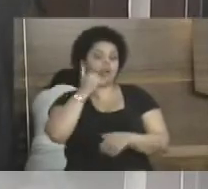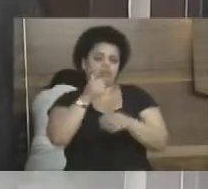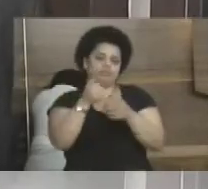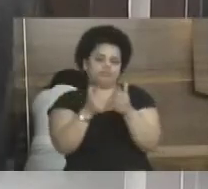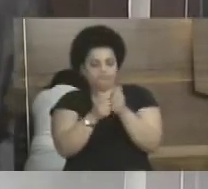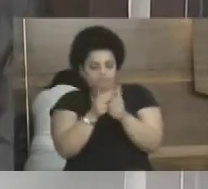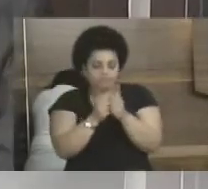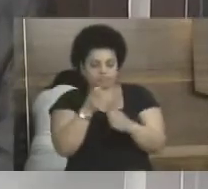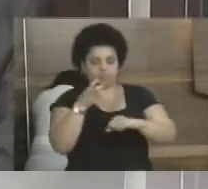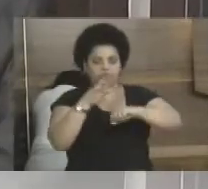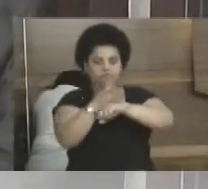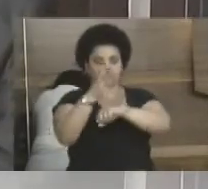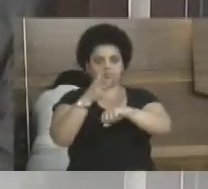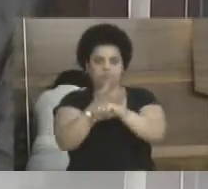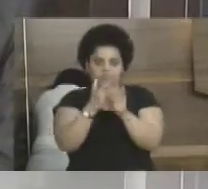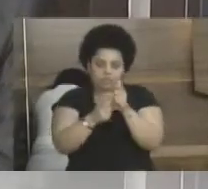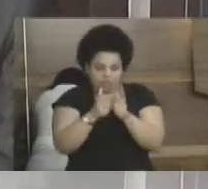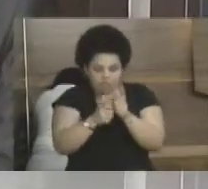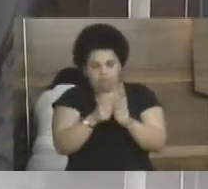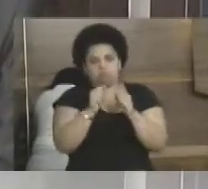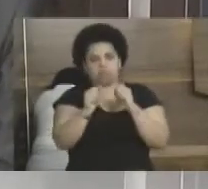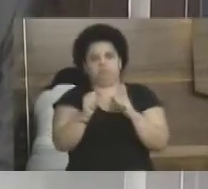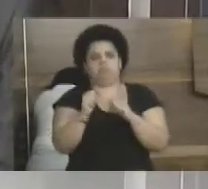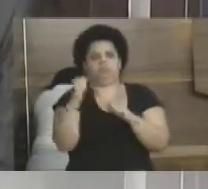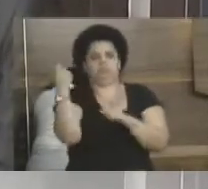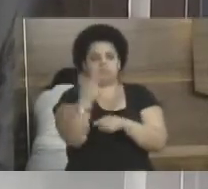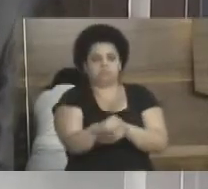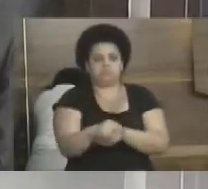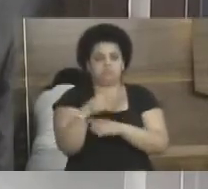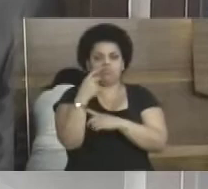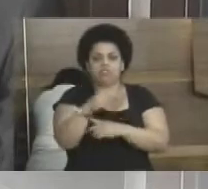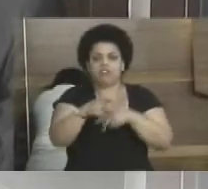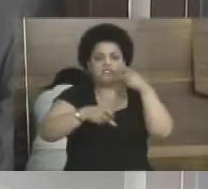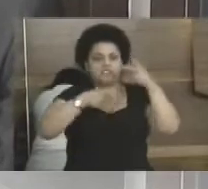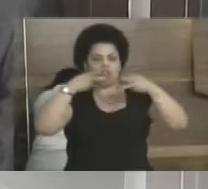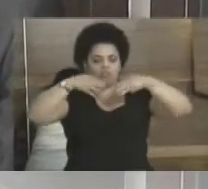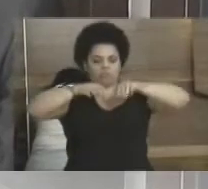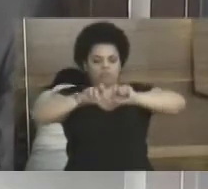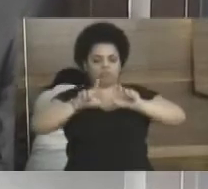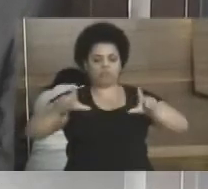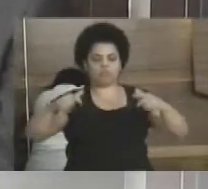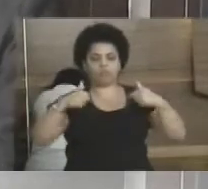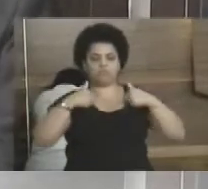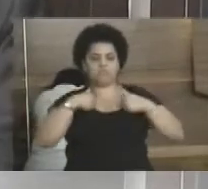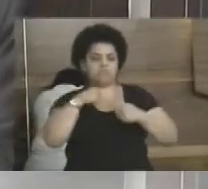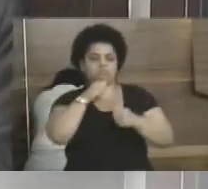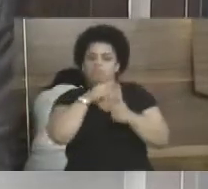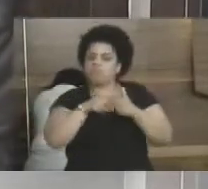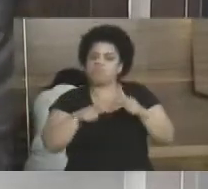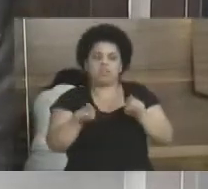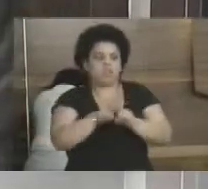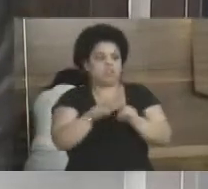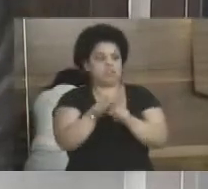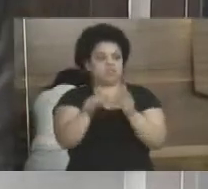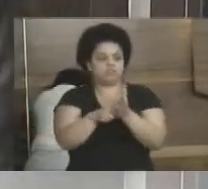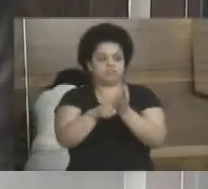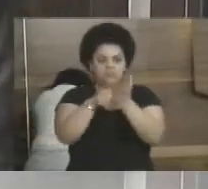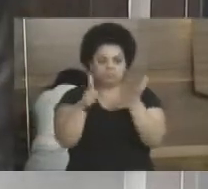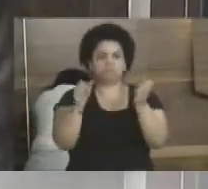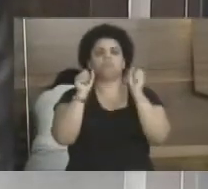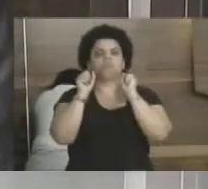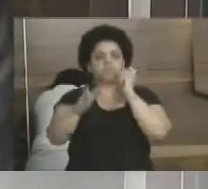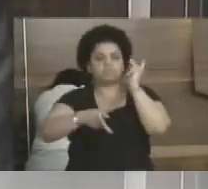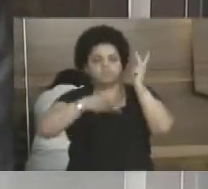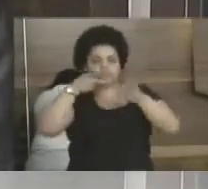Então, esse negócio de zap pode bater em mim é quanto quiser bater. O jornal também pode bater,